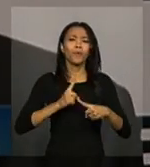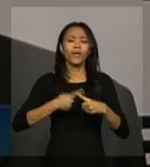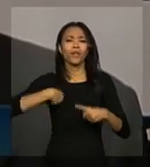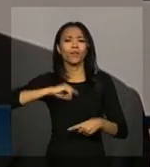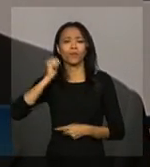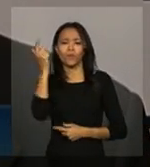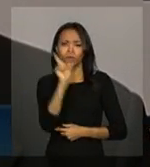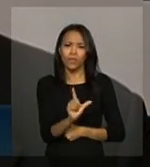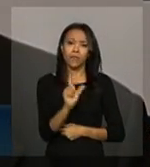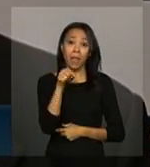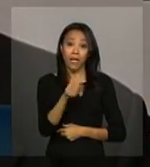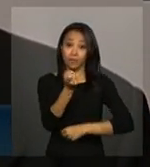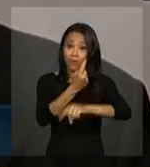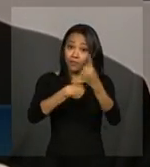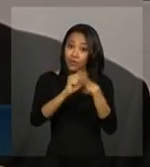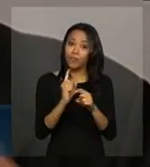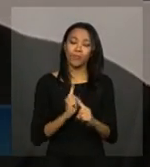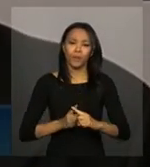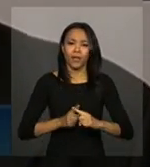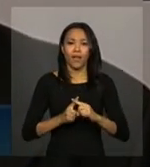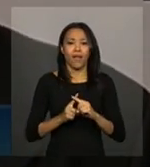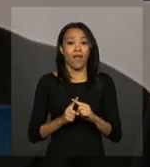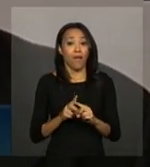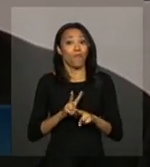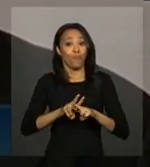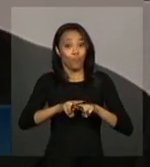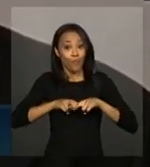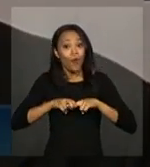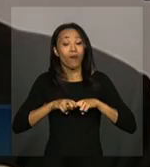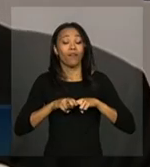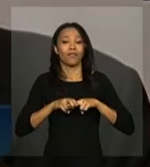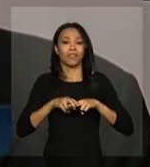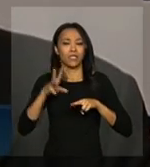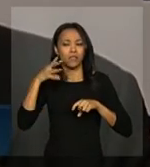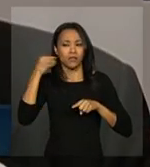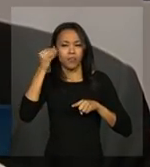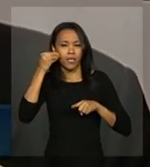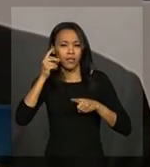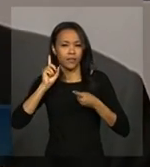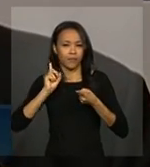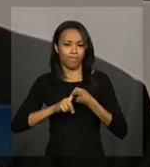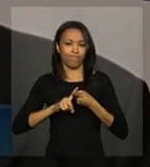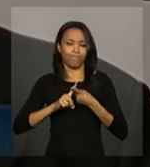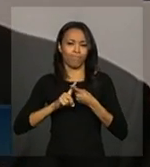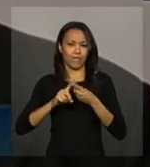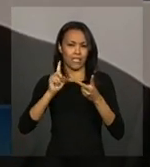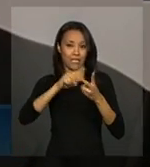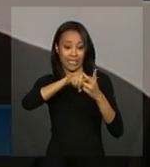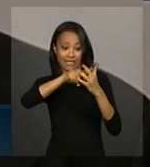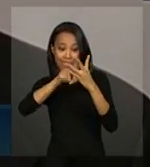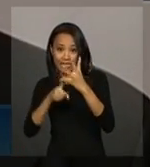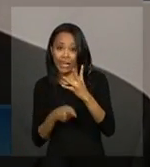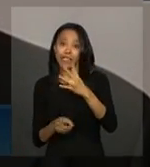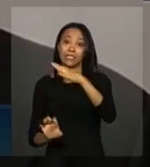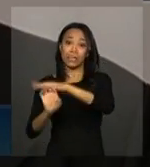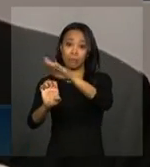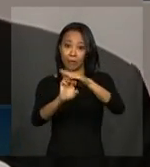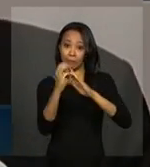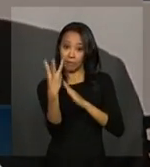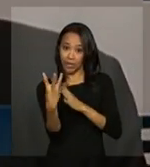conseguimos esse sucesso? Exatamente por unirmos a experiência dessas três grandes empresas.